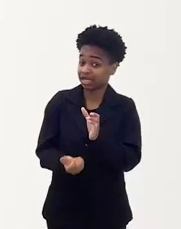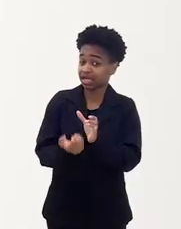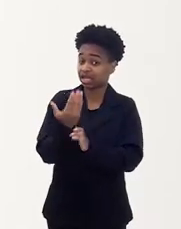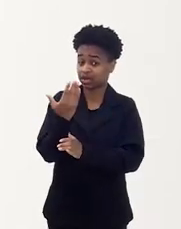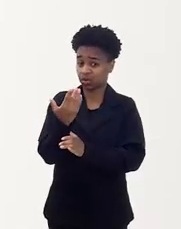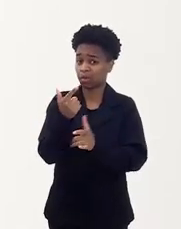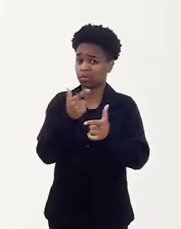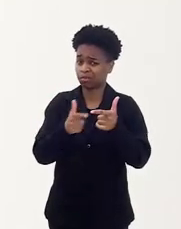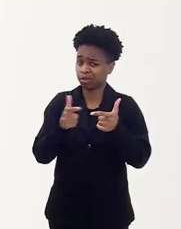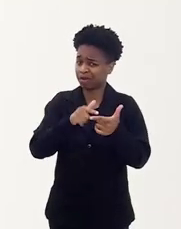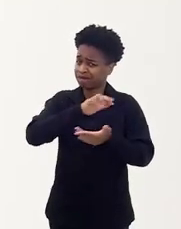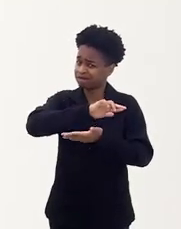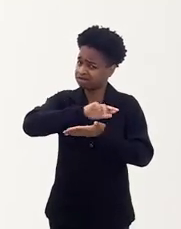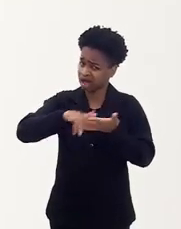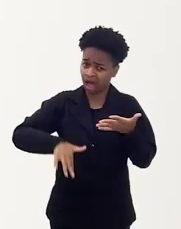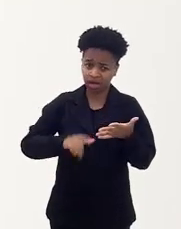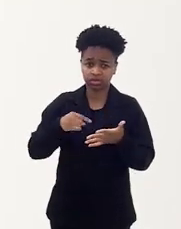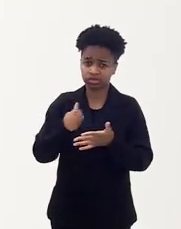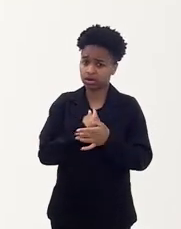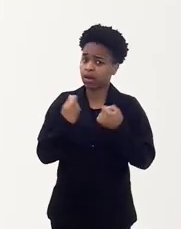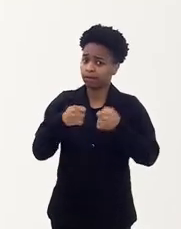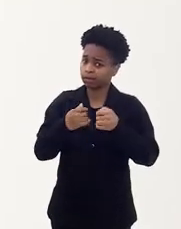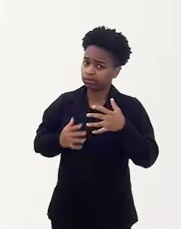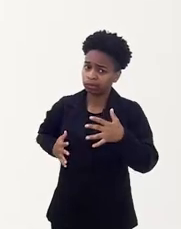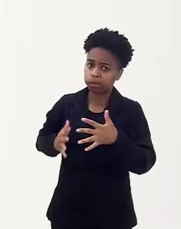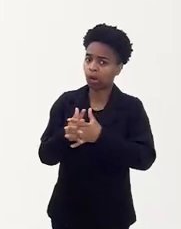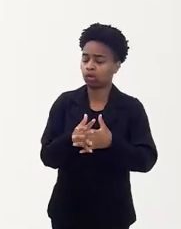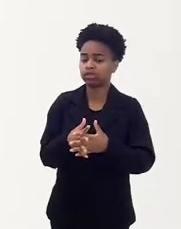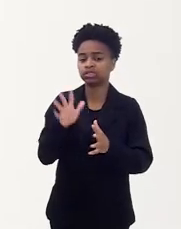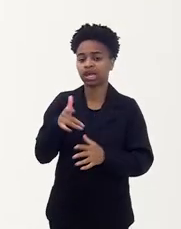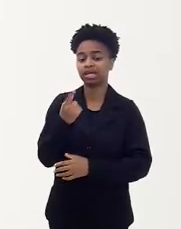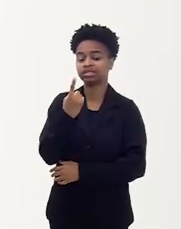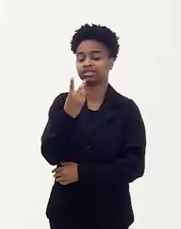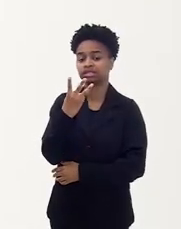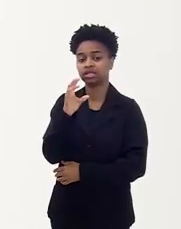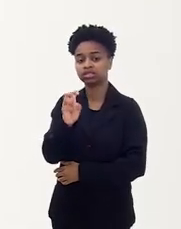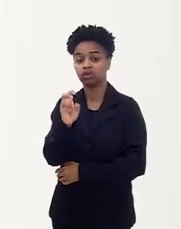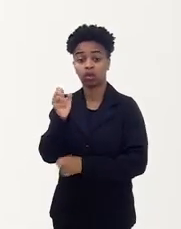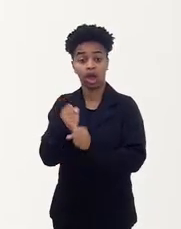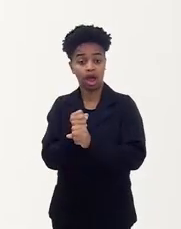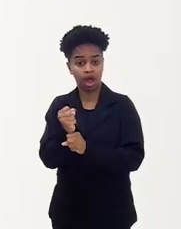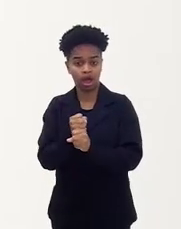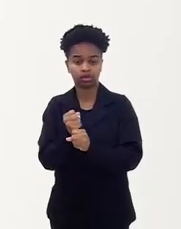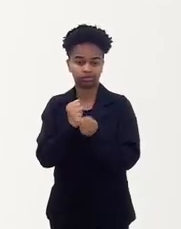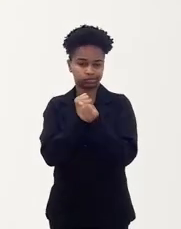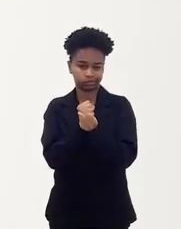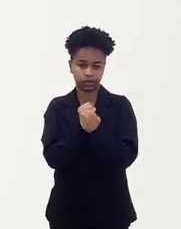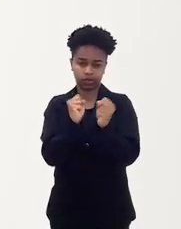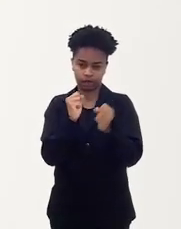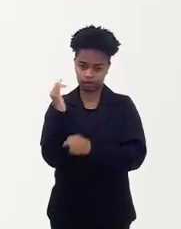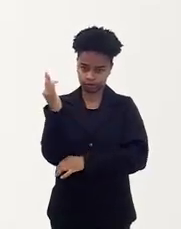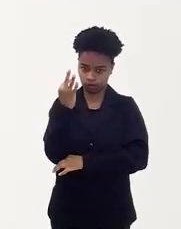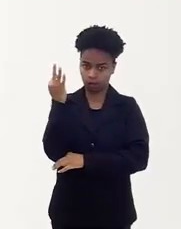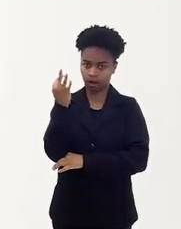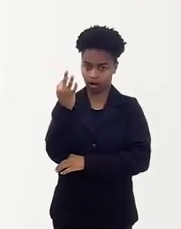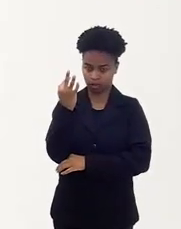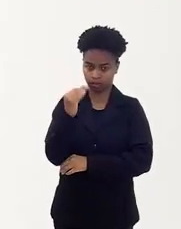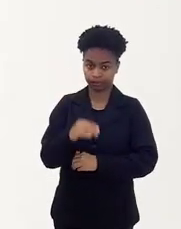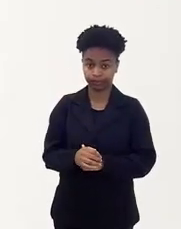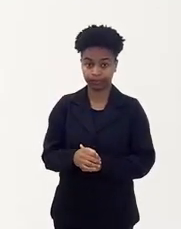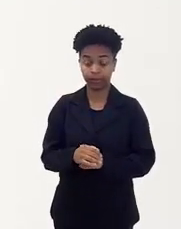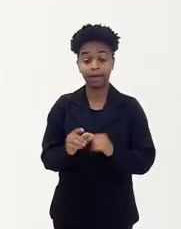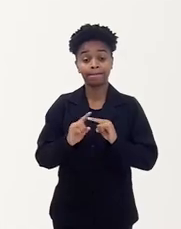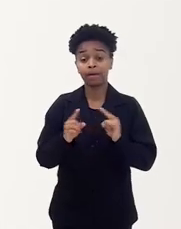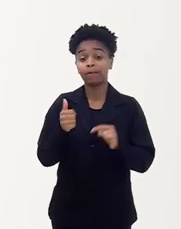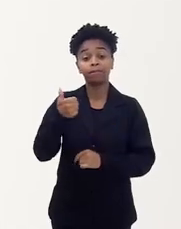criou muitos problemas que a gente precisa enfrentar nesses 135 anos de abolição formal da escravatura. O primeiro